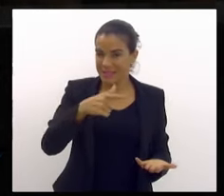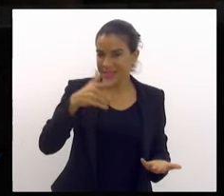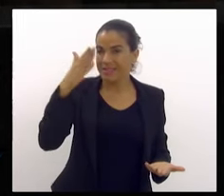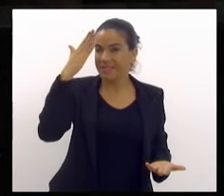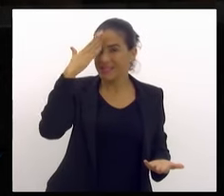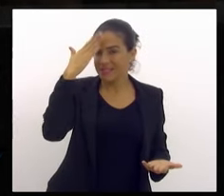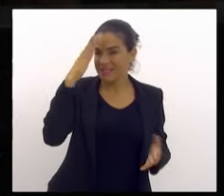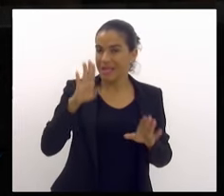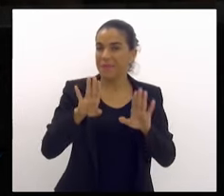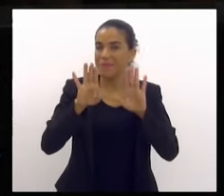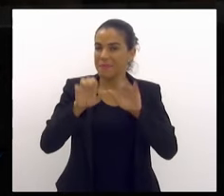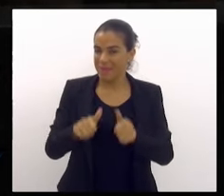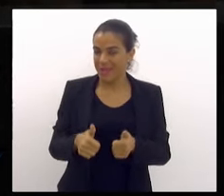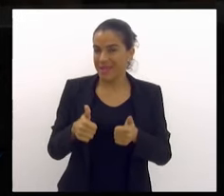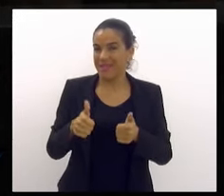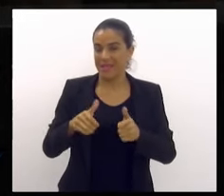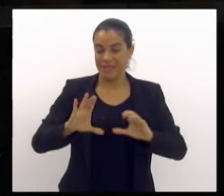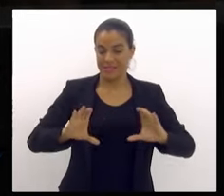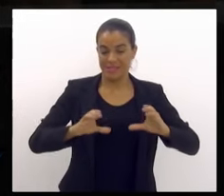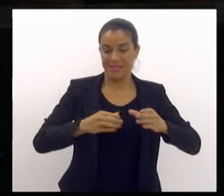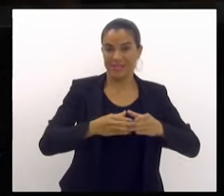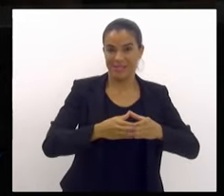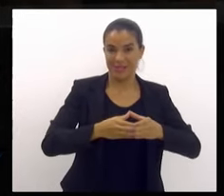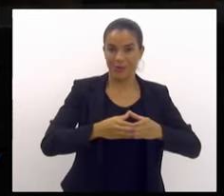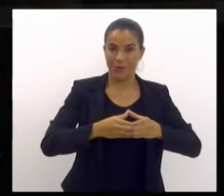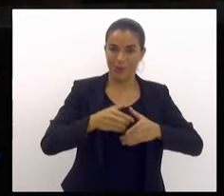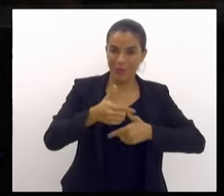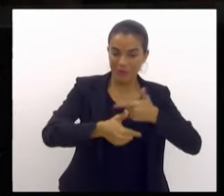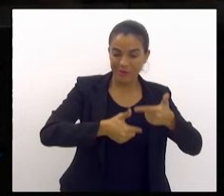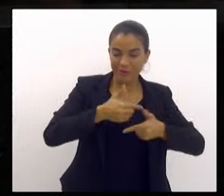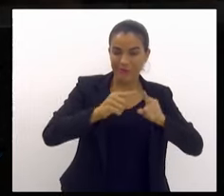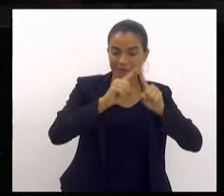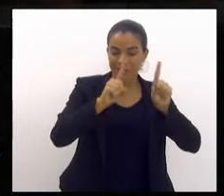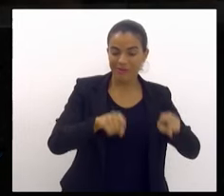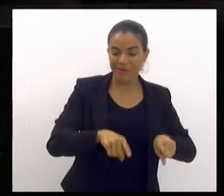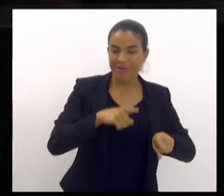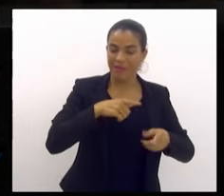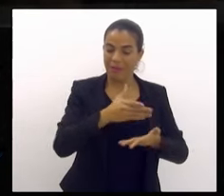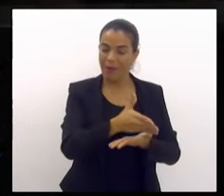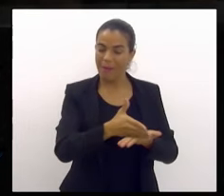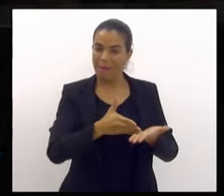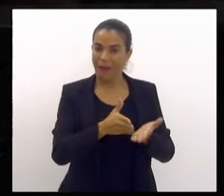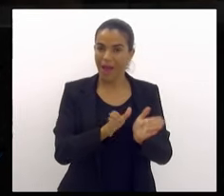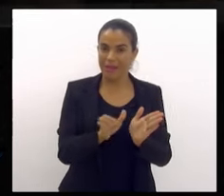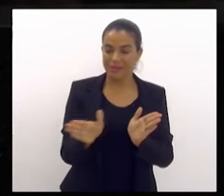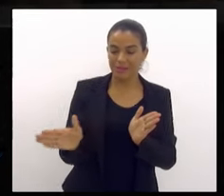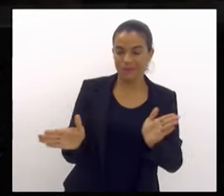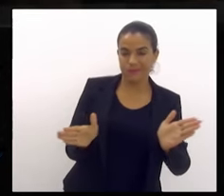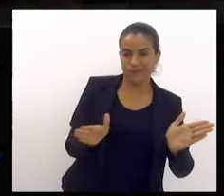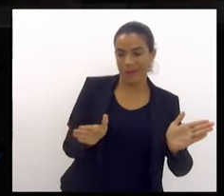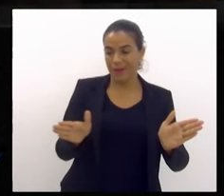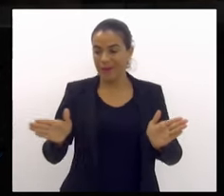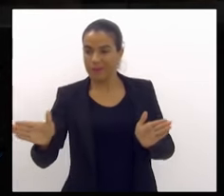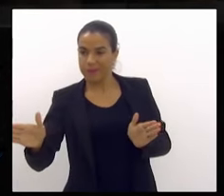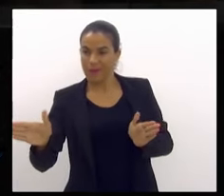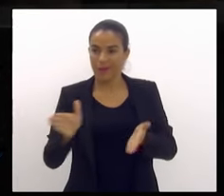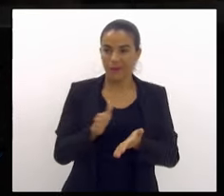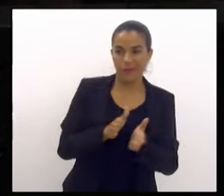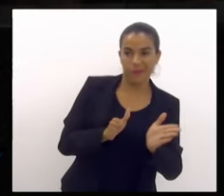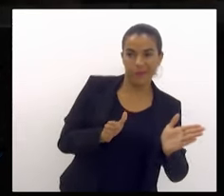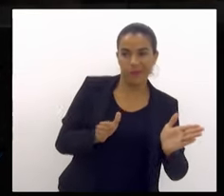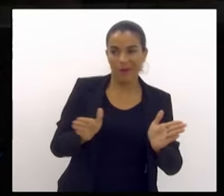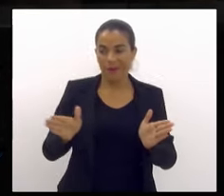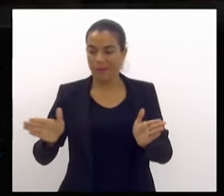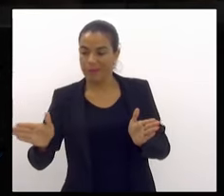V. Vossa Excelência, que desse efetivo tem uma parte que faz serviço burocrático e tem outra